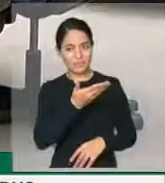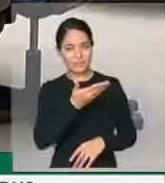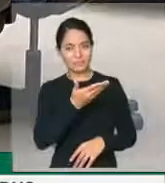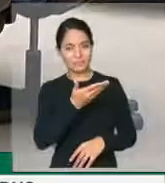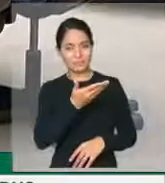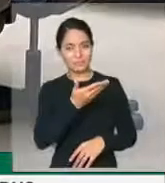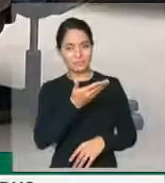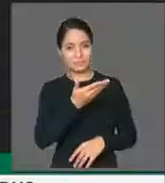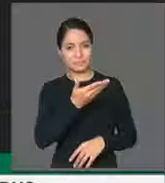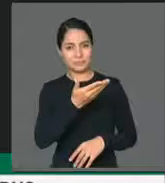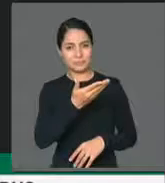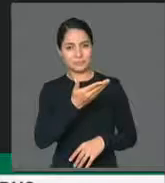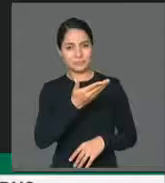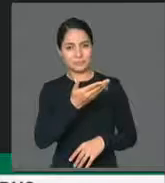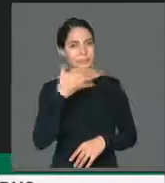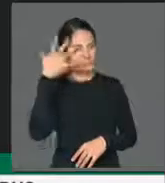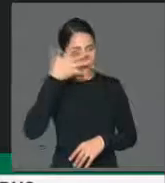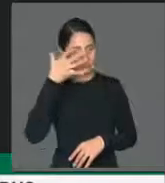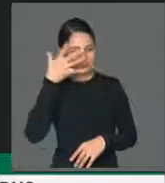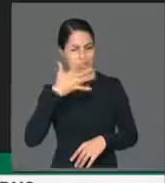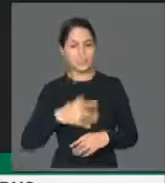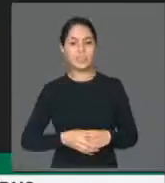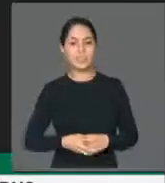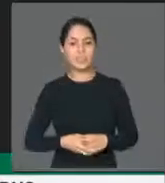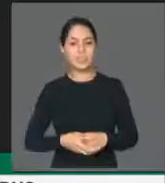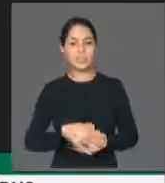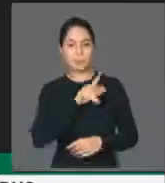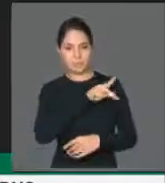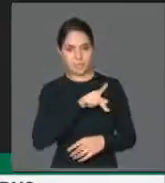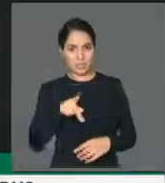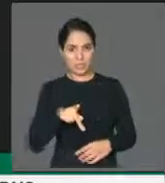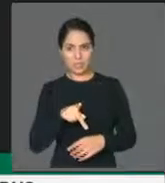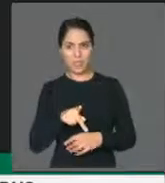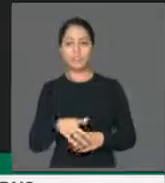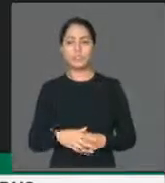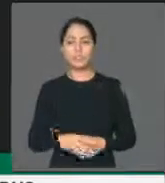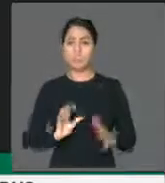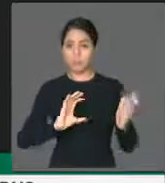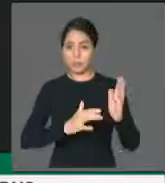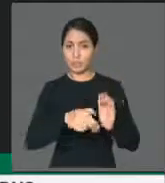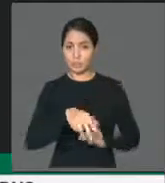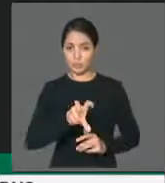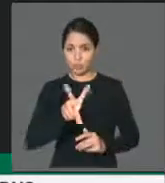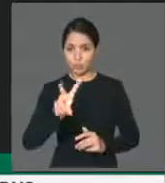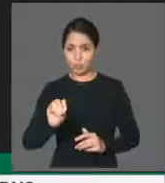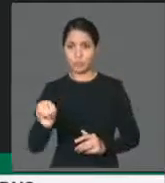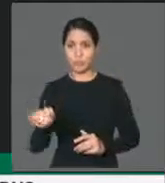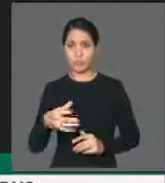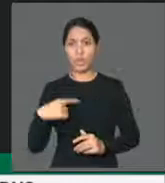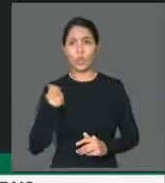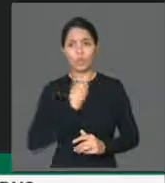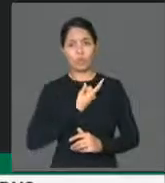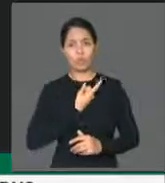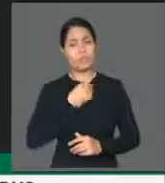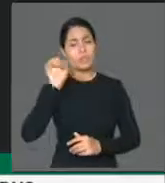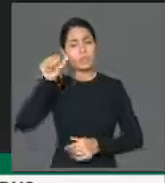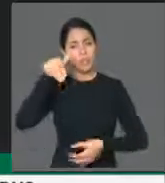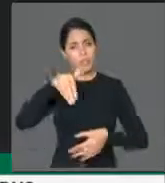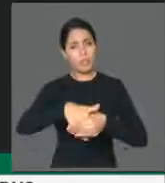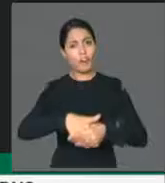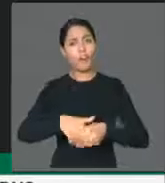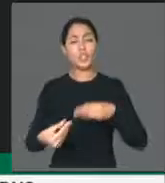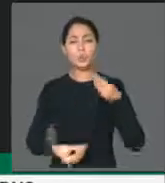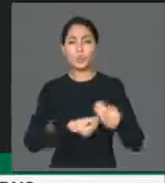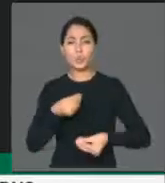Presidente, agora sim, presidente, senhores líderes, o Novo orienta sim para essa matéria, entendemos que é uma medida simples, mas muito